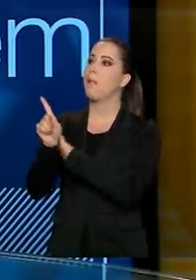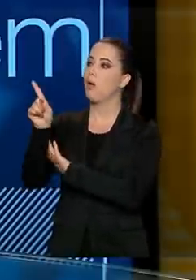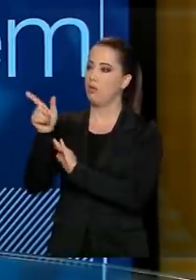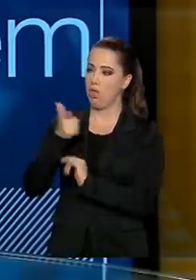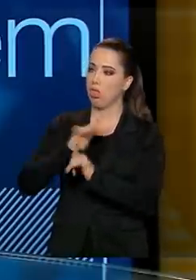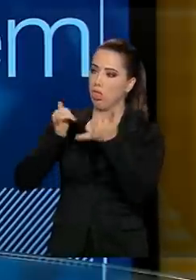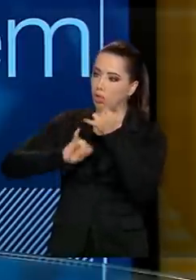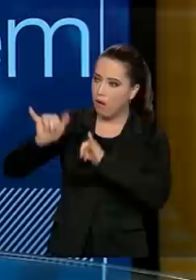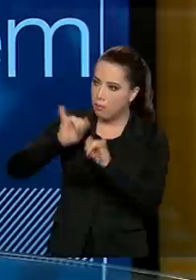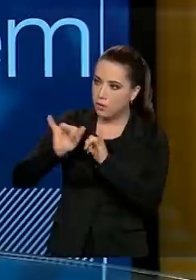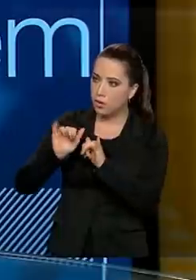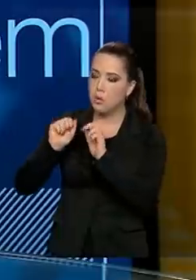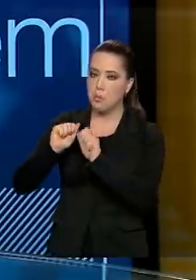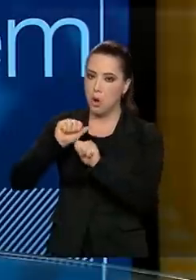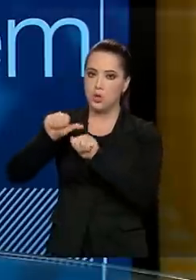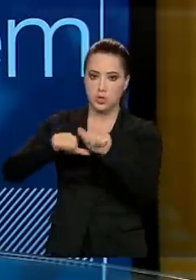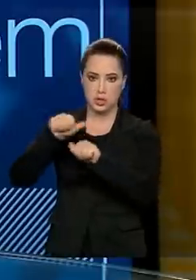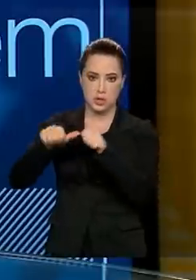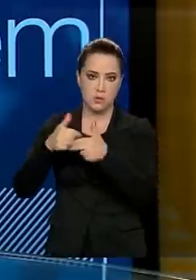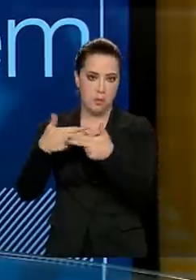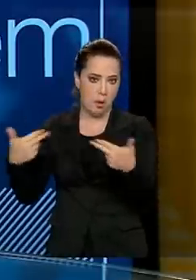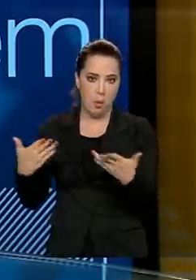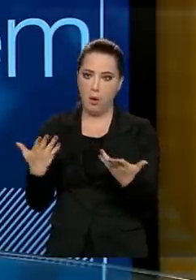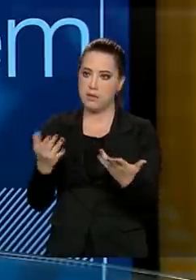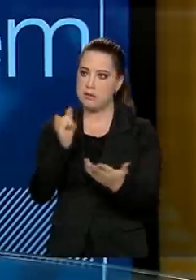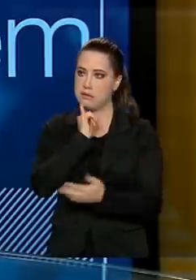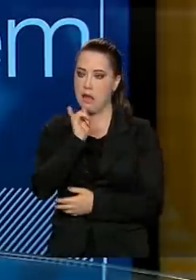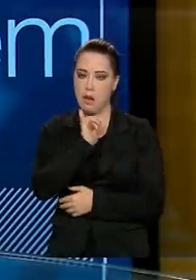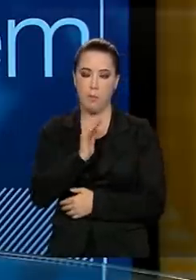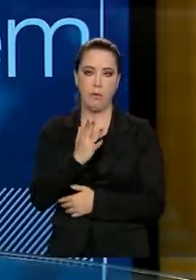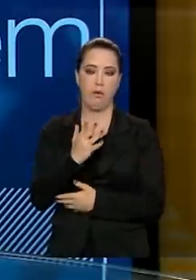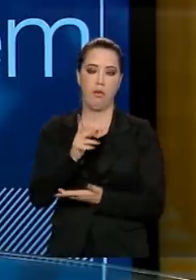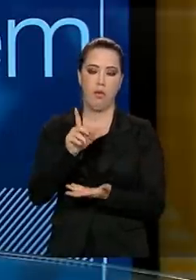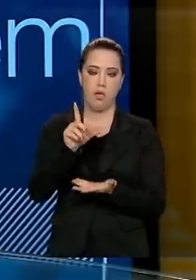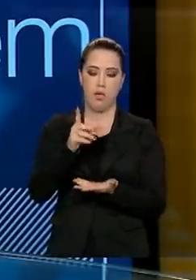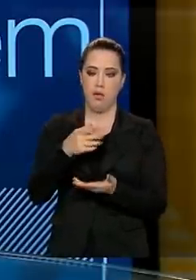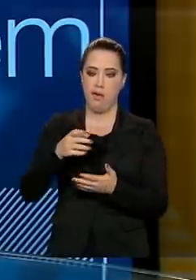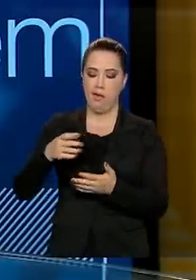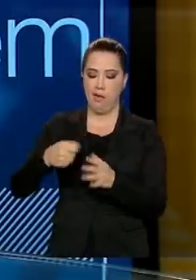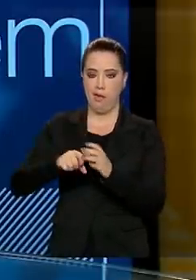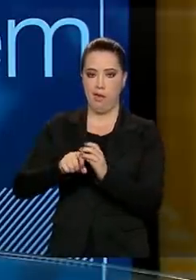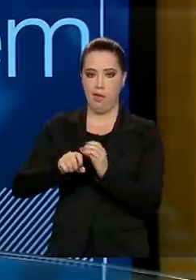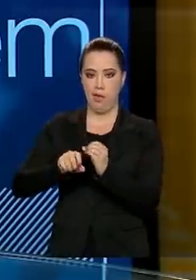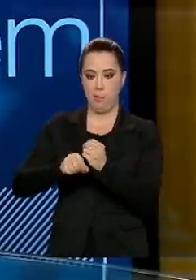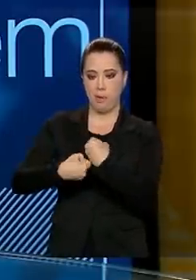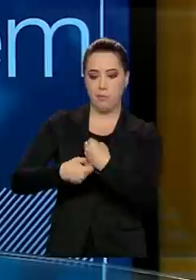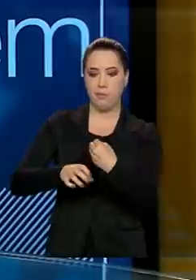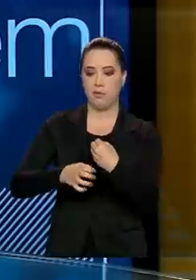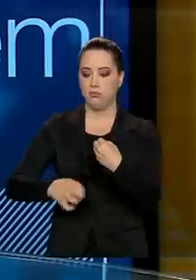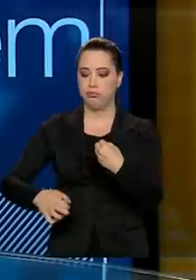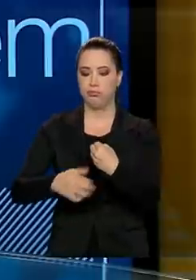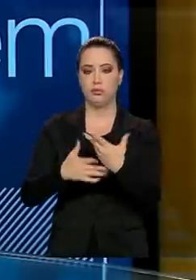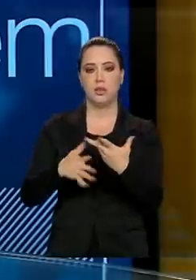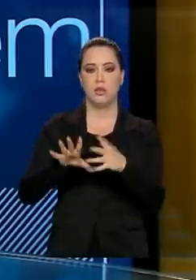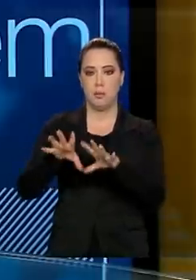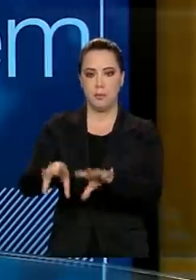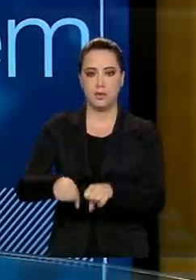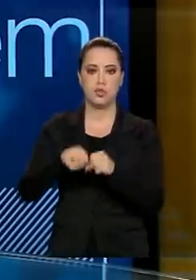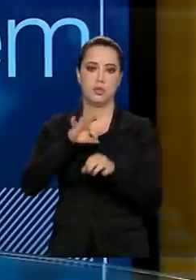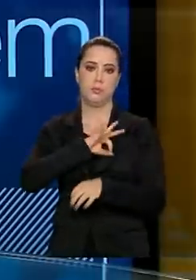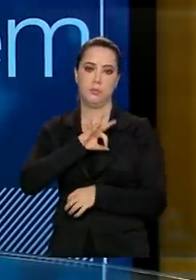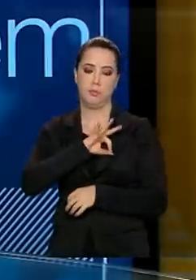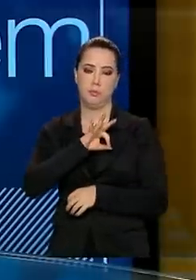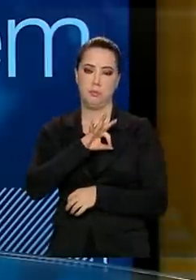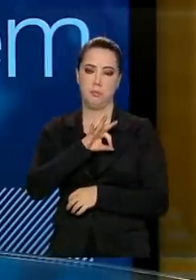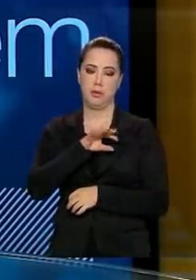laboratório que poderia transformar, por exemplo, bebidas apreendidas pela Receita Federal de Contrabando em álcool em gel.